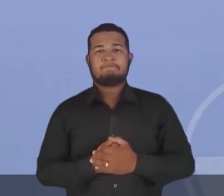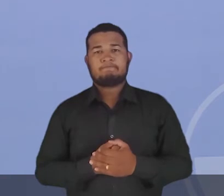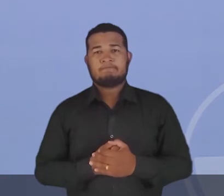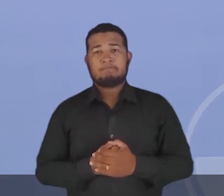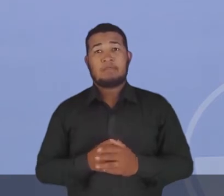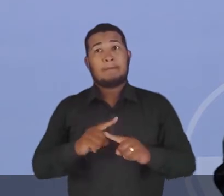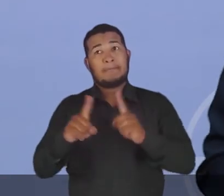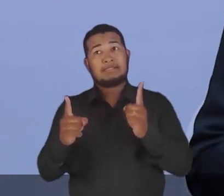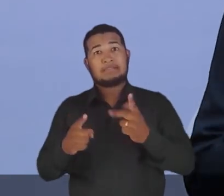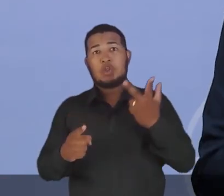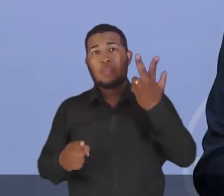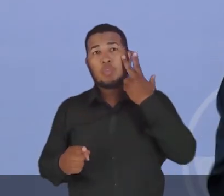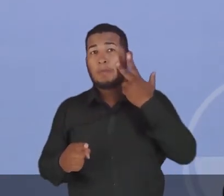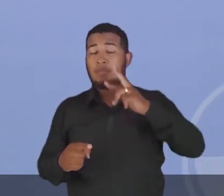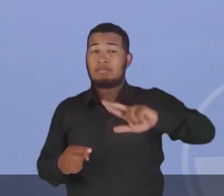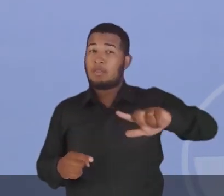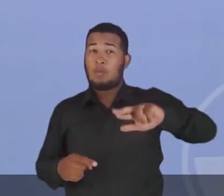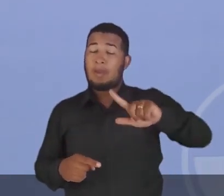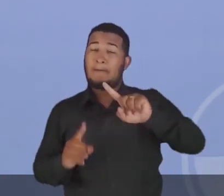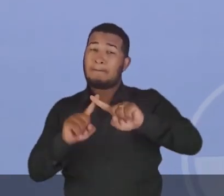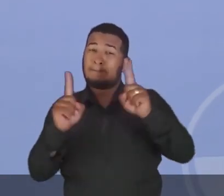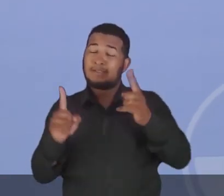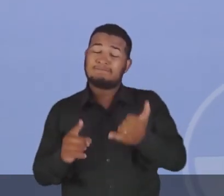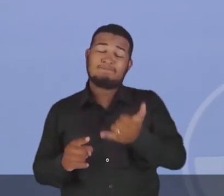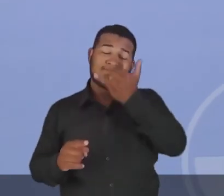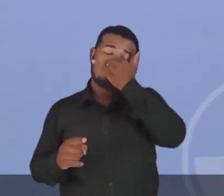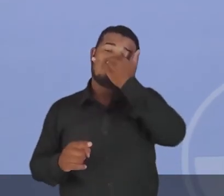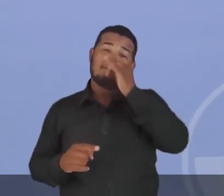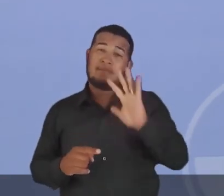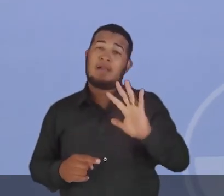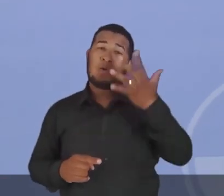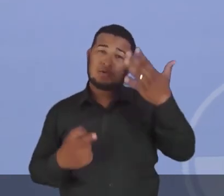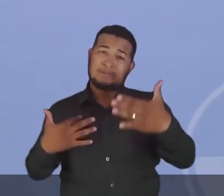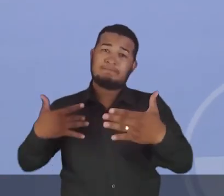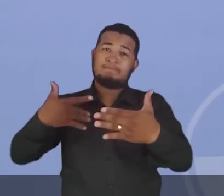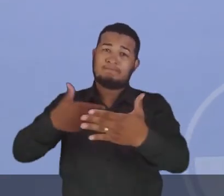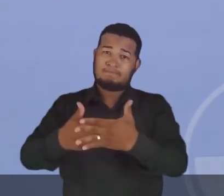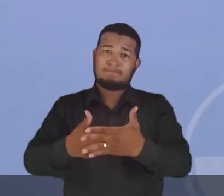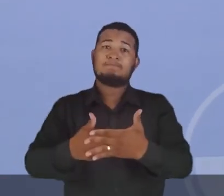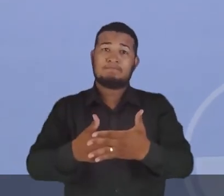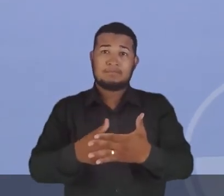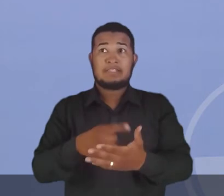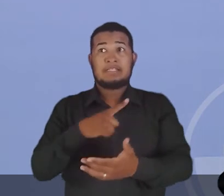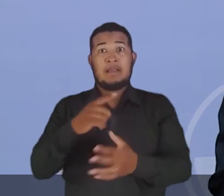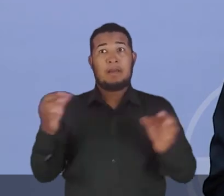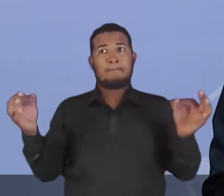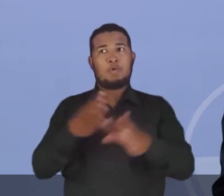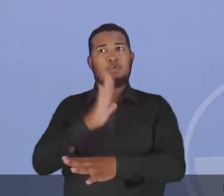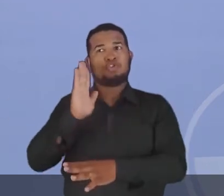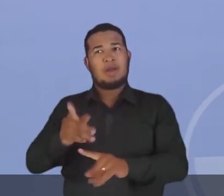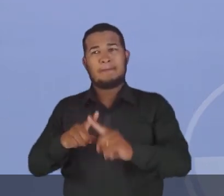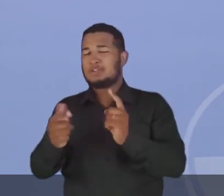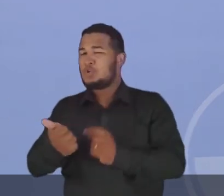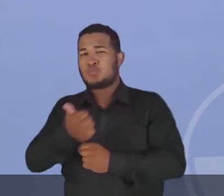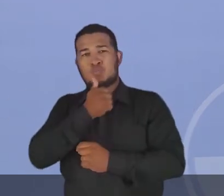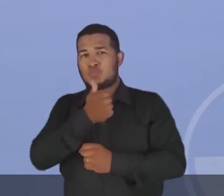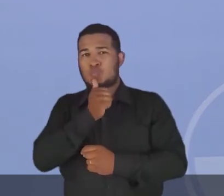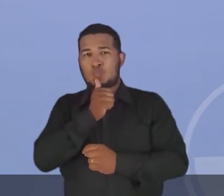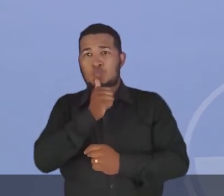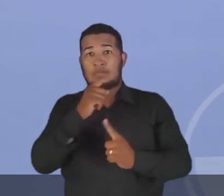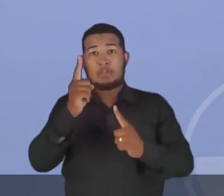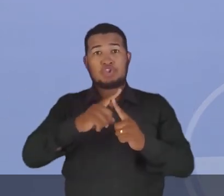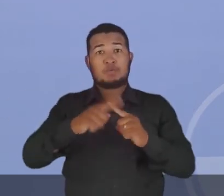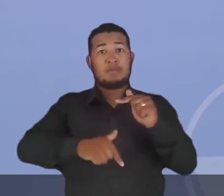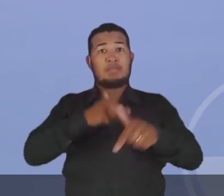Mas o que não é comum, mas infelizmente ainda continua acontecendo no Brasil e já era por ter acabado há muito tempo, é o